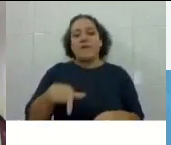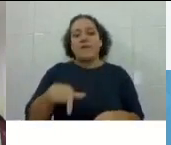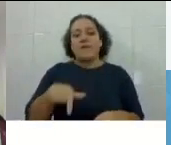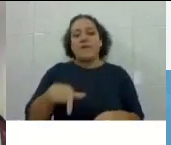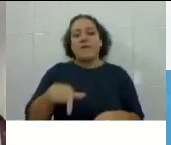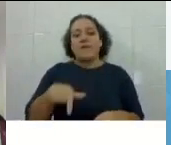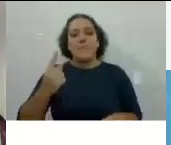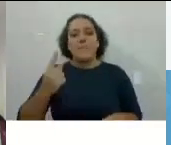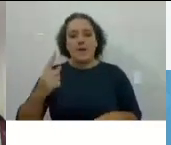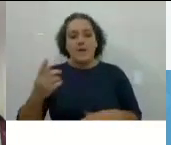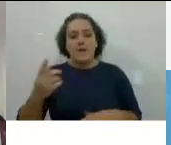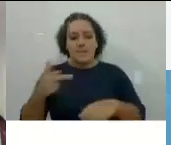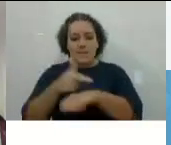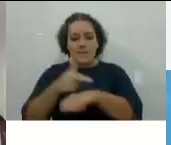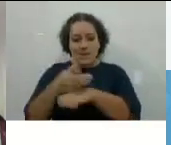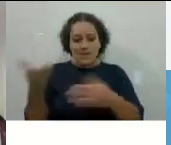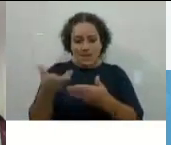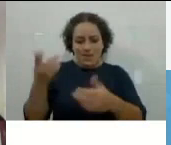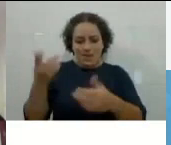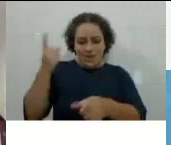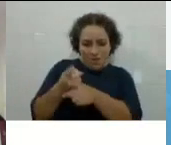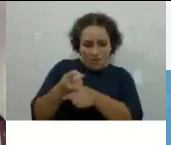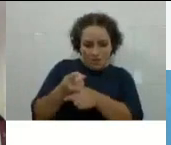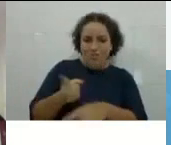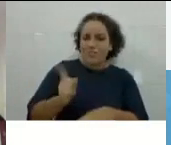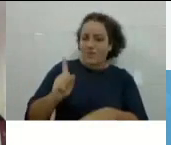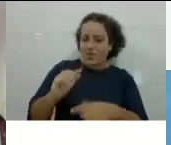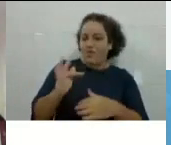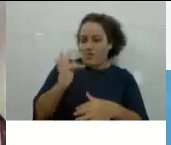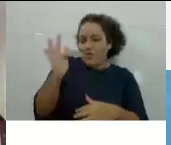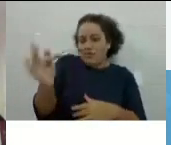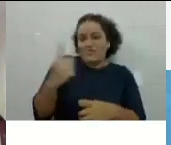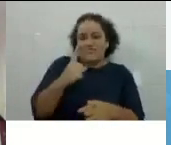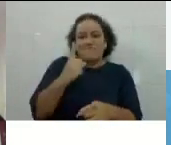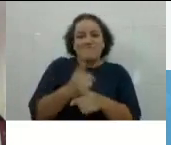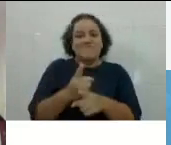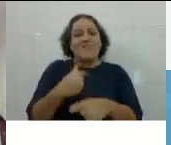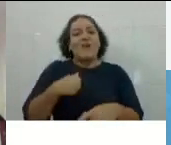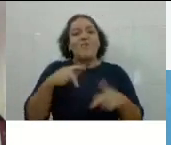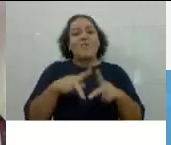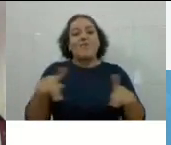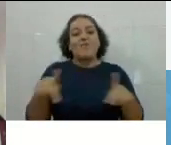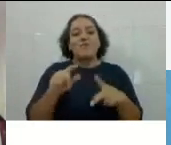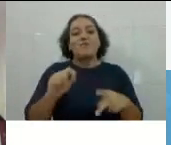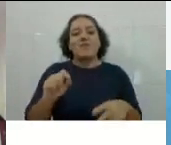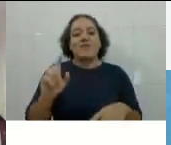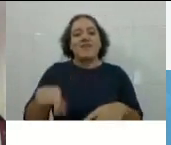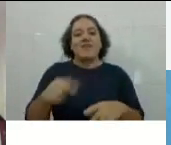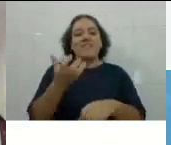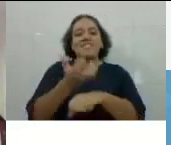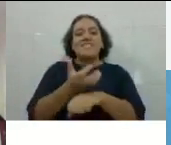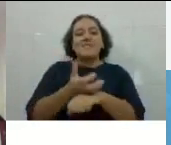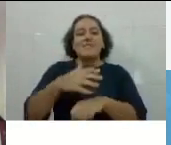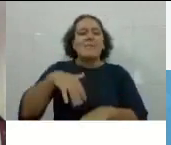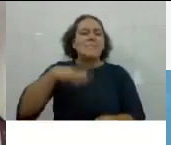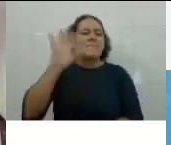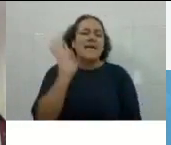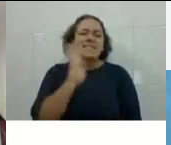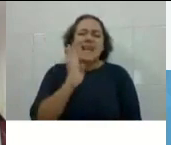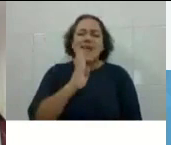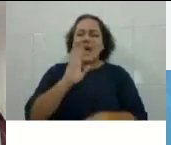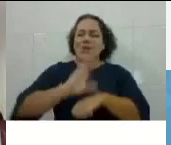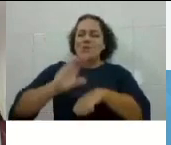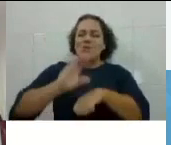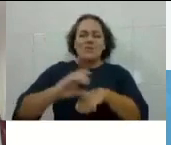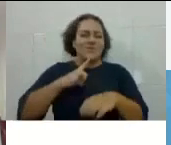me encontrar, mas vocês vão descobrir que eu vou ser a professora da disciplina mais legal do curso, eu tenho certeza, né?